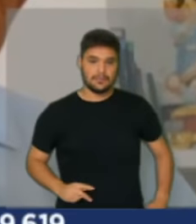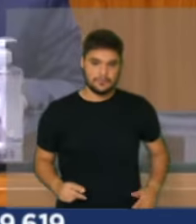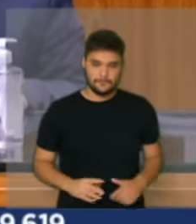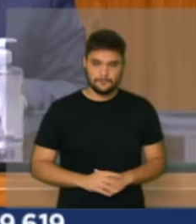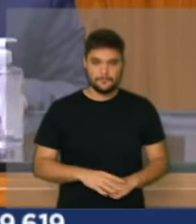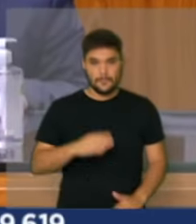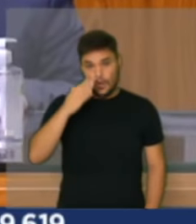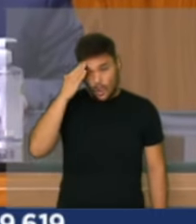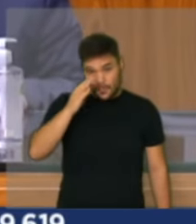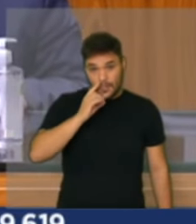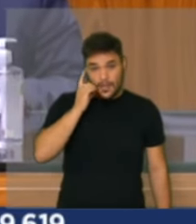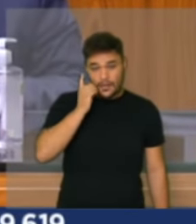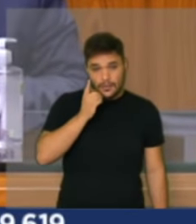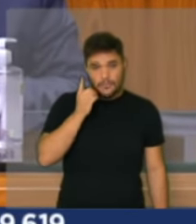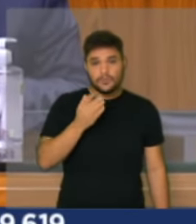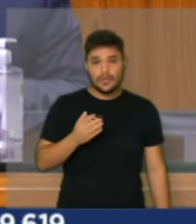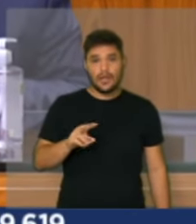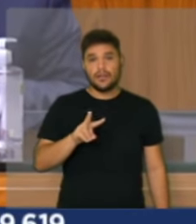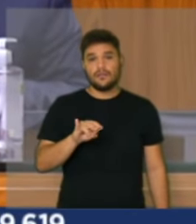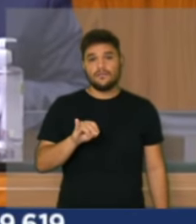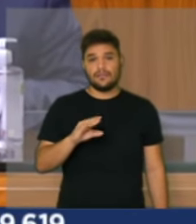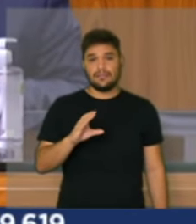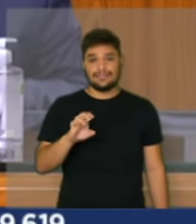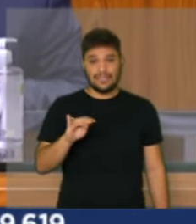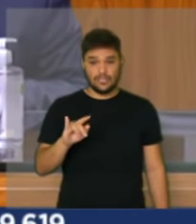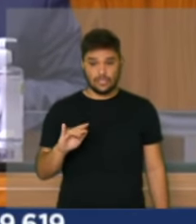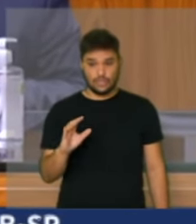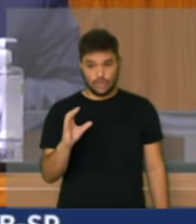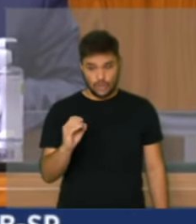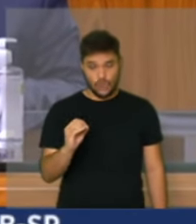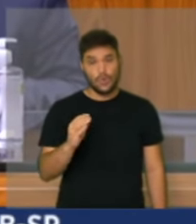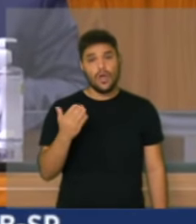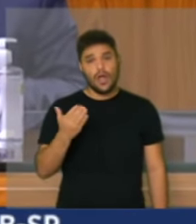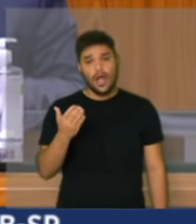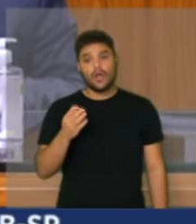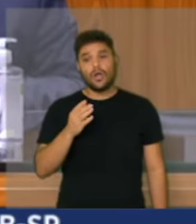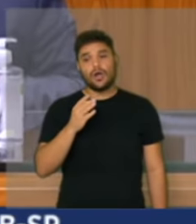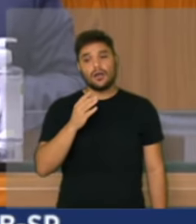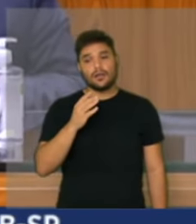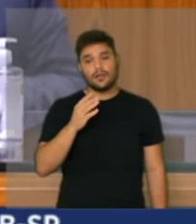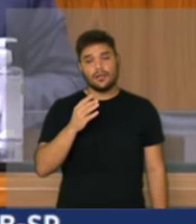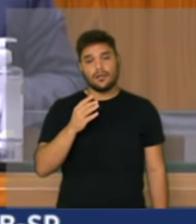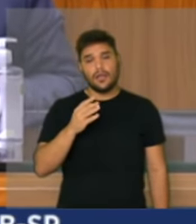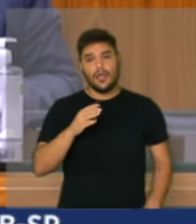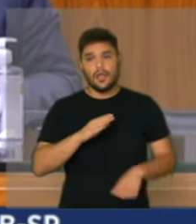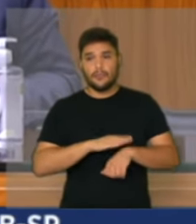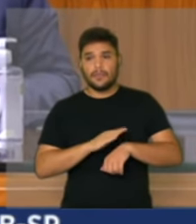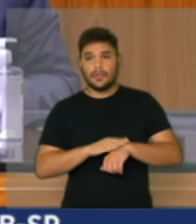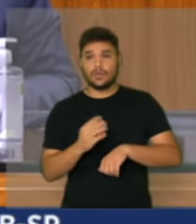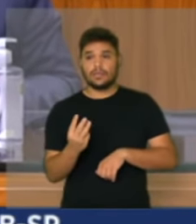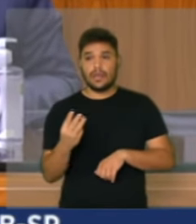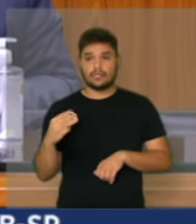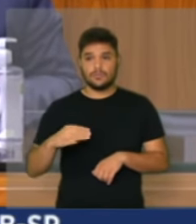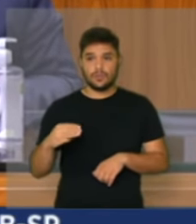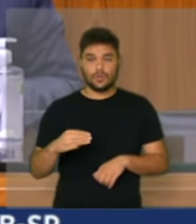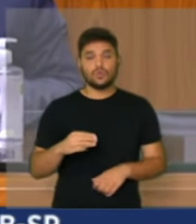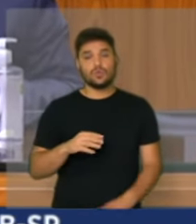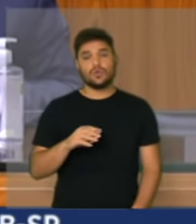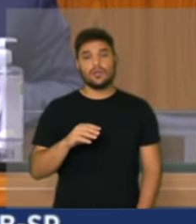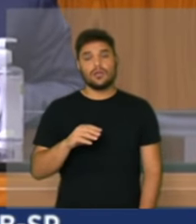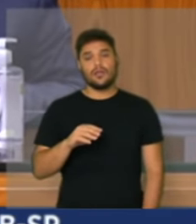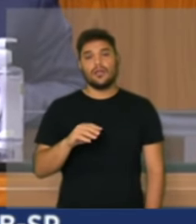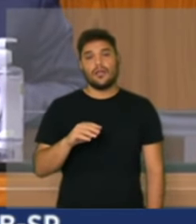obrigado, deputado Vicentinho. Próximo orador inscrito pelo prazo de três minutos, deputado Henrique